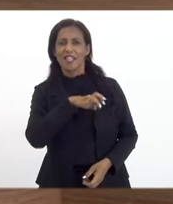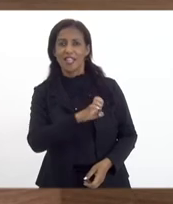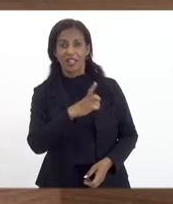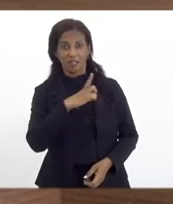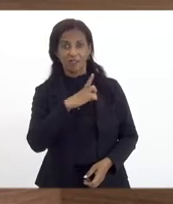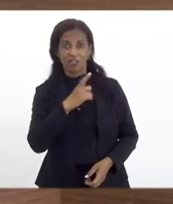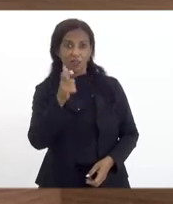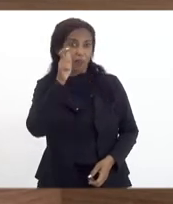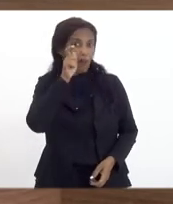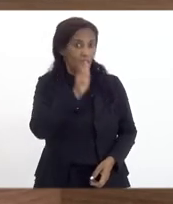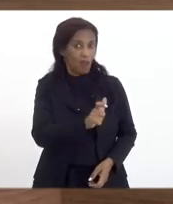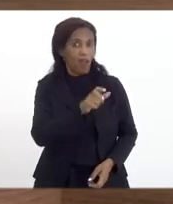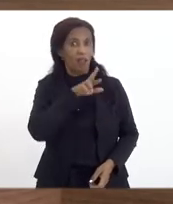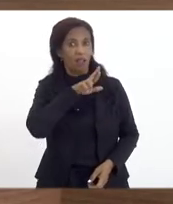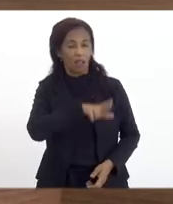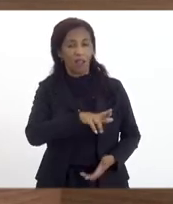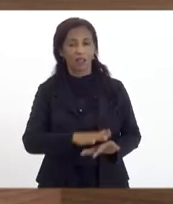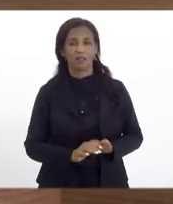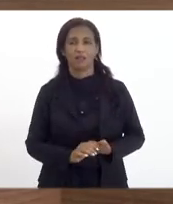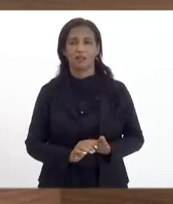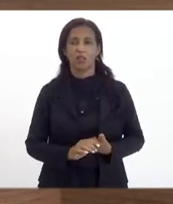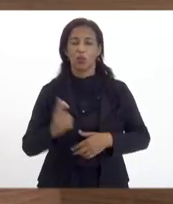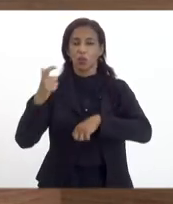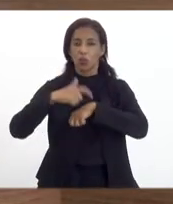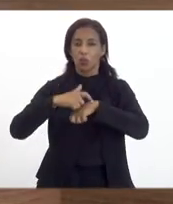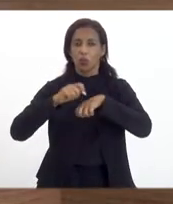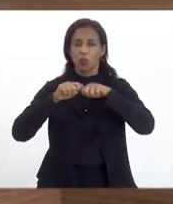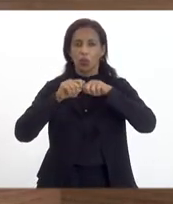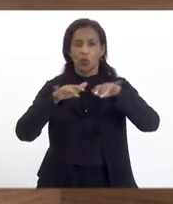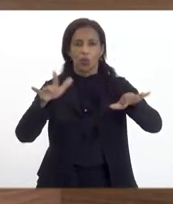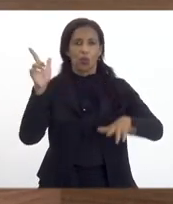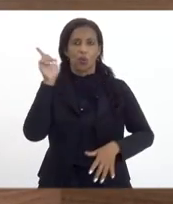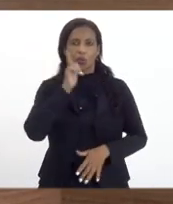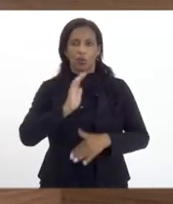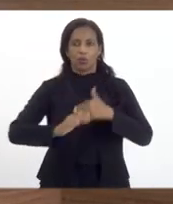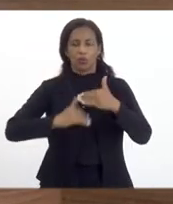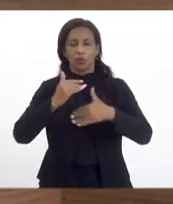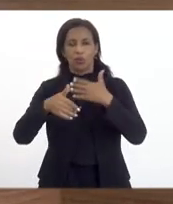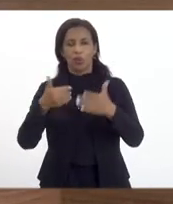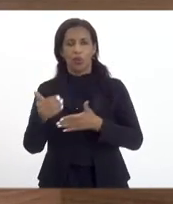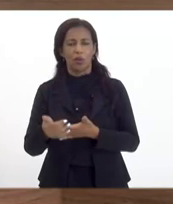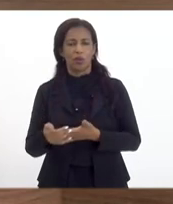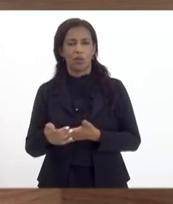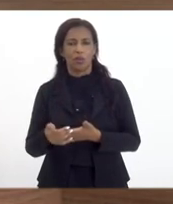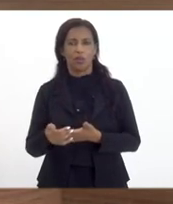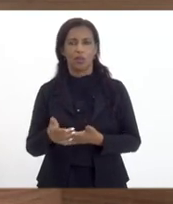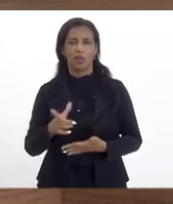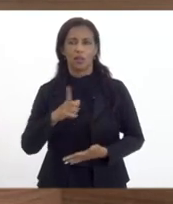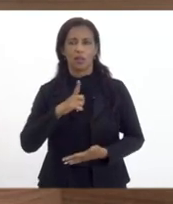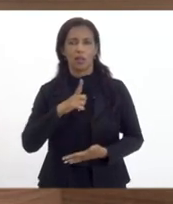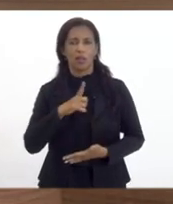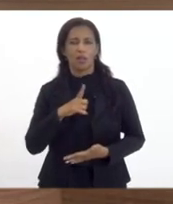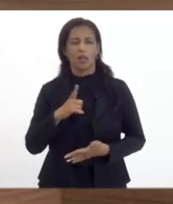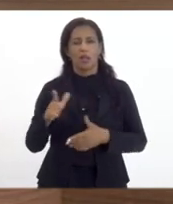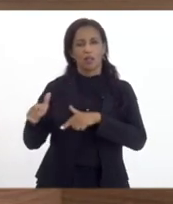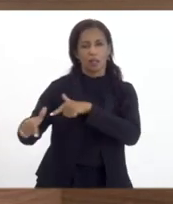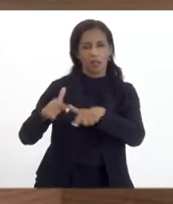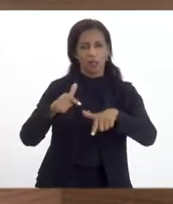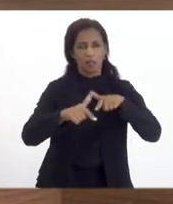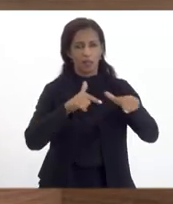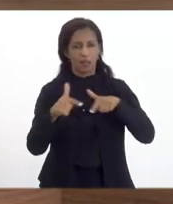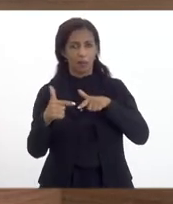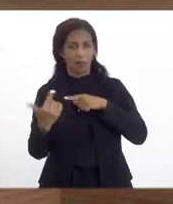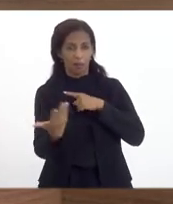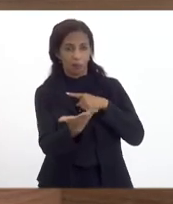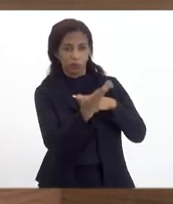resultados interessantes no auge da pandemia, nós conseguimos desenvolver pequenos prestadores de serviços para